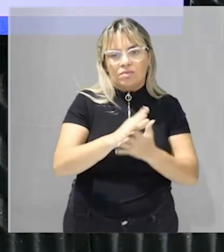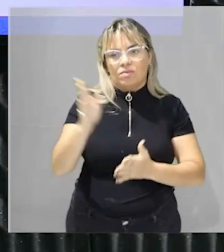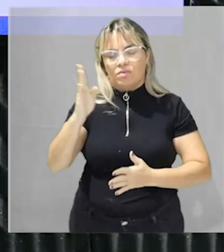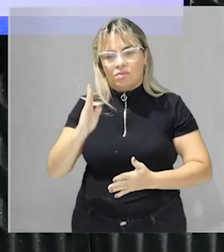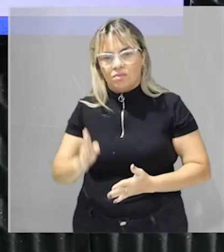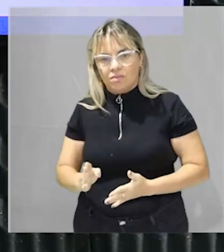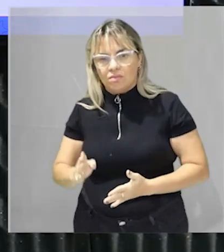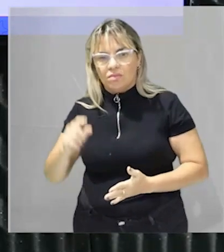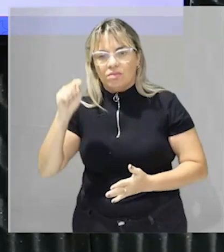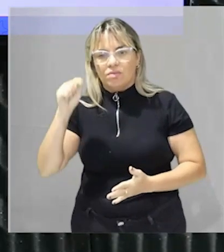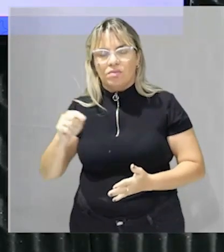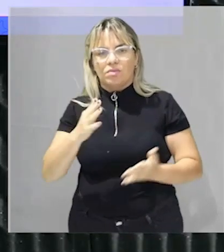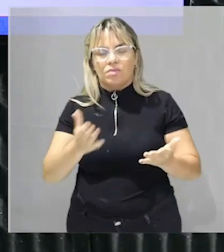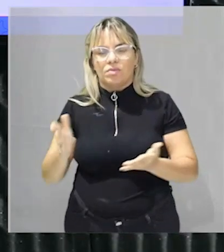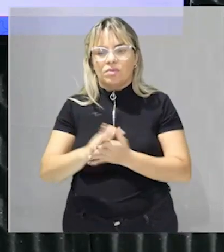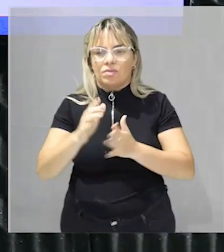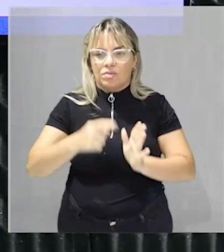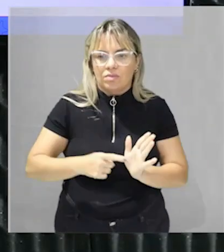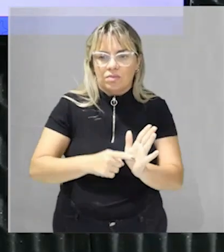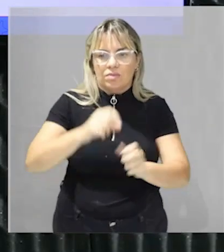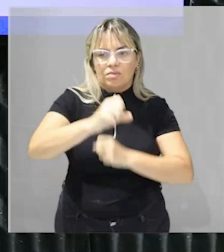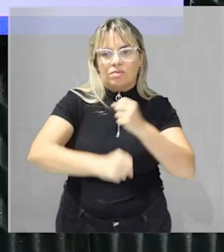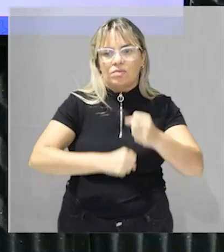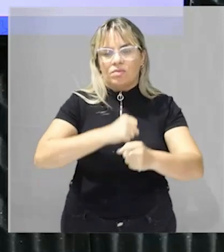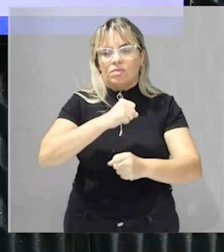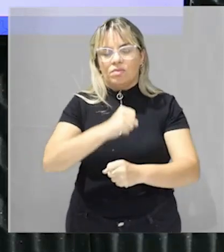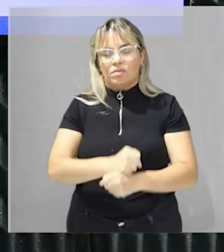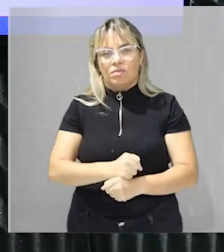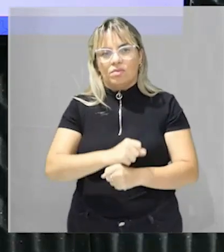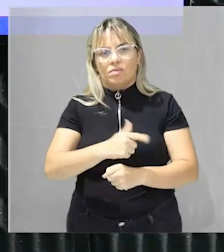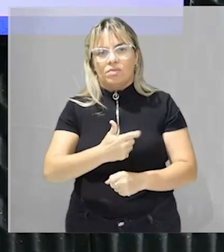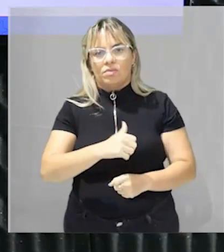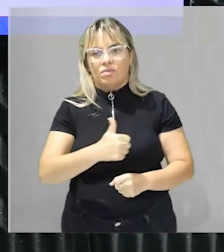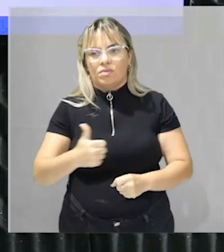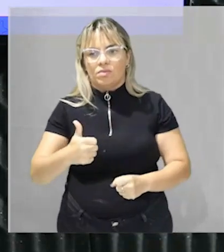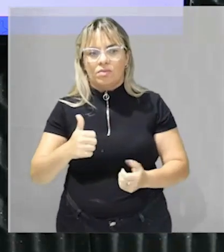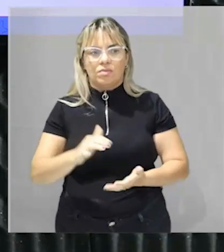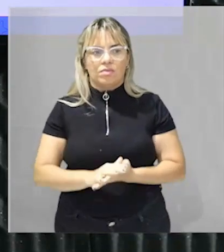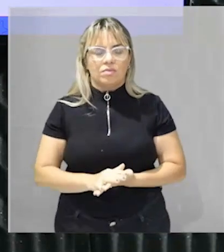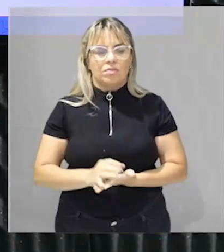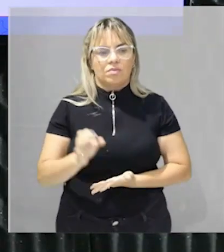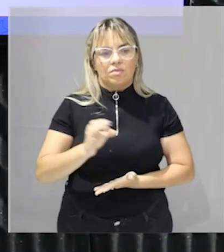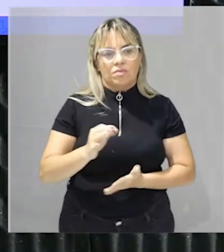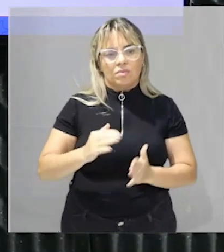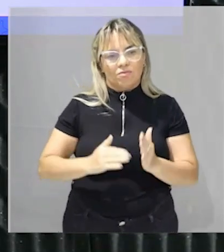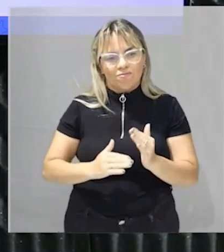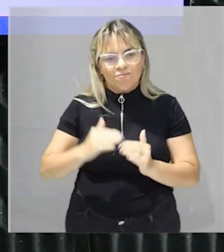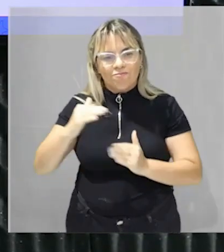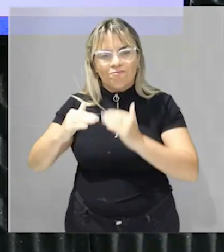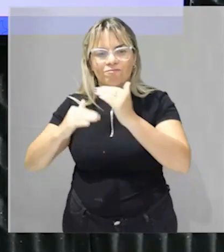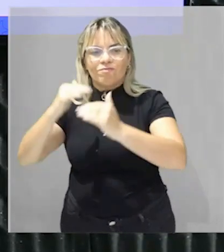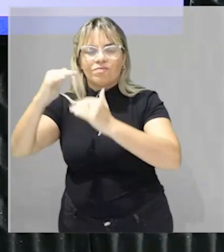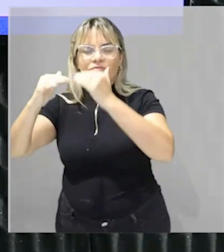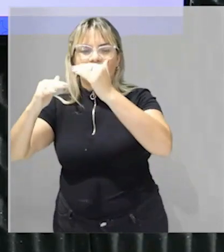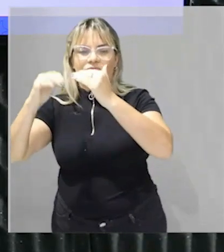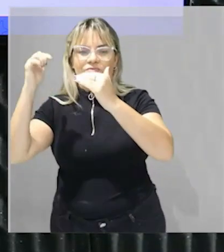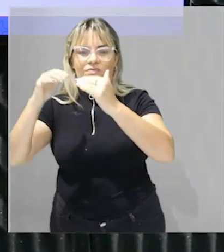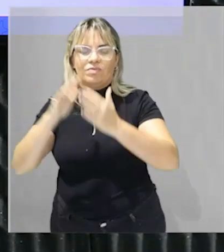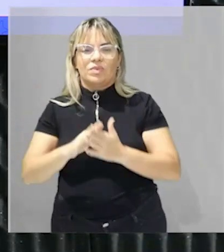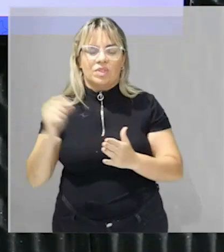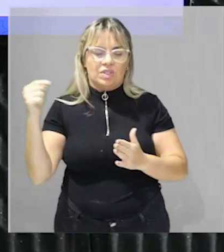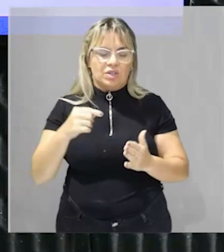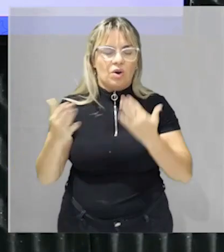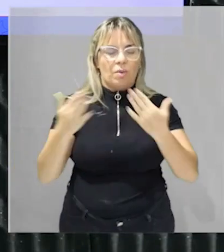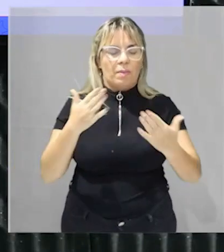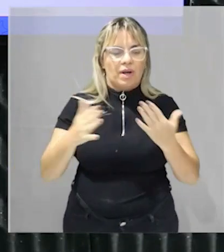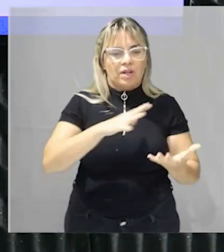econômico a OCDE a produção agrícola brasileira apresentava em 2011 índices de desenvolvimento acima da média mundial